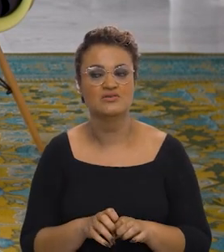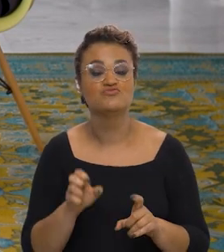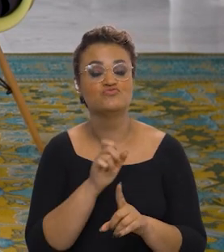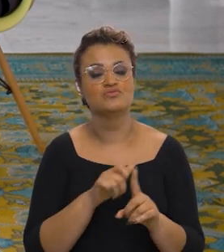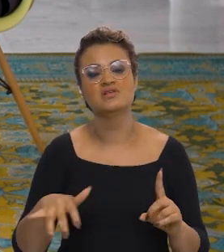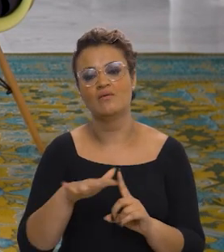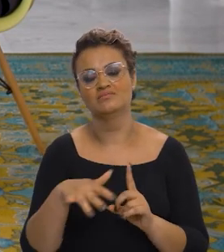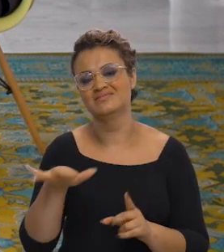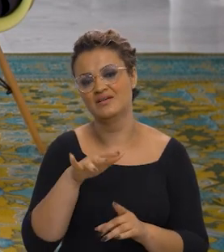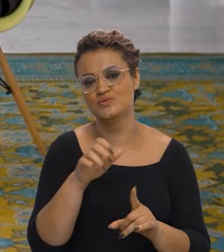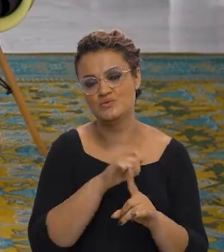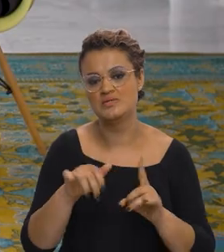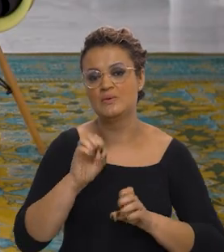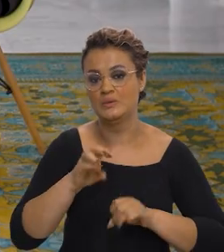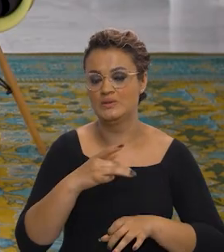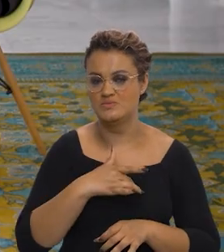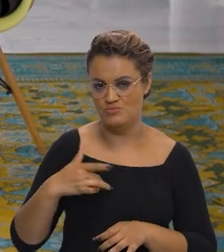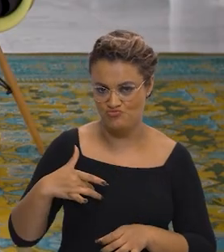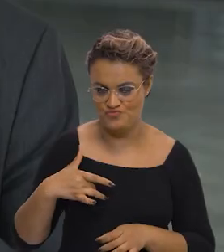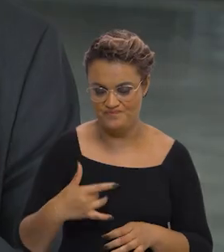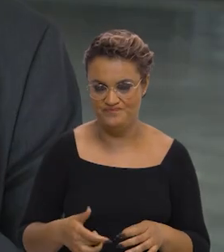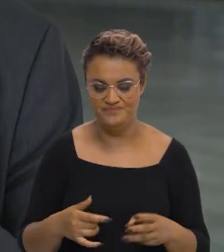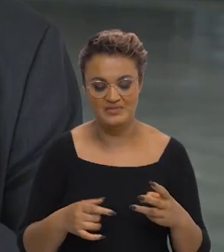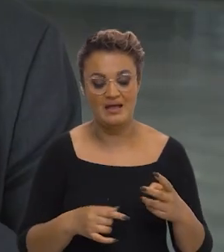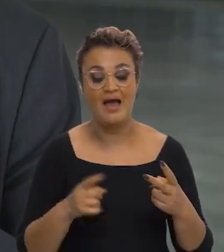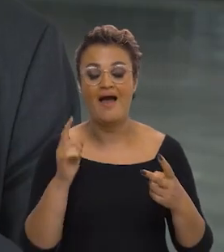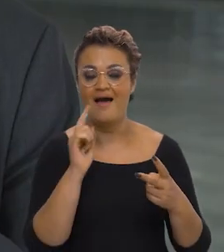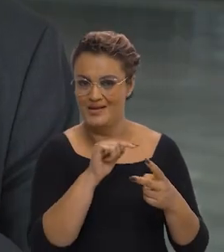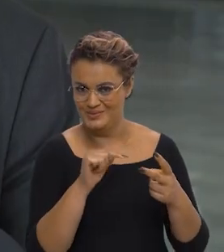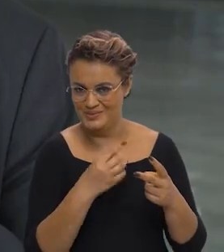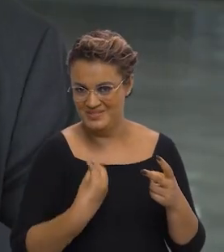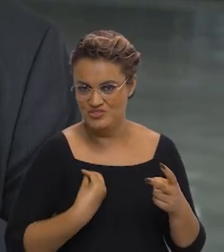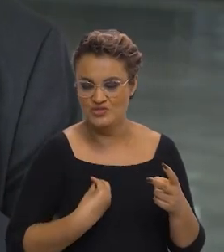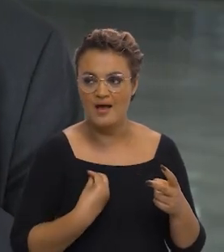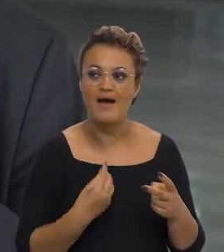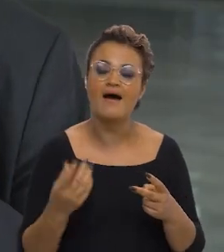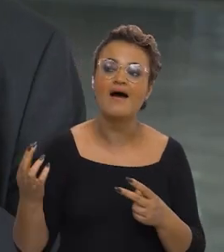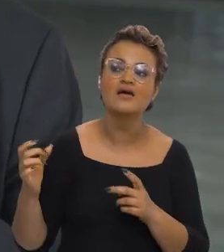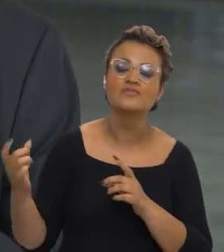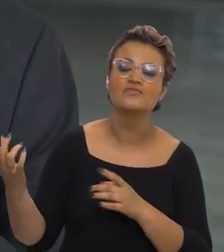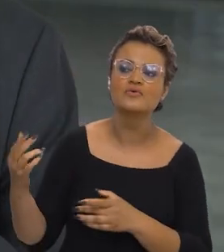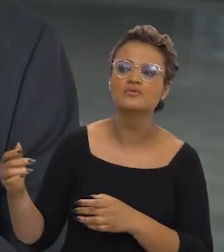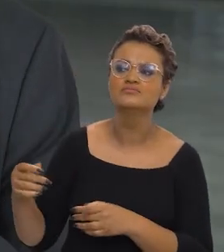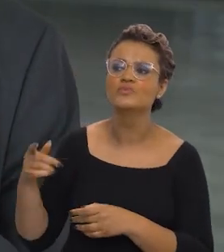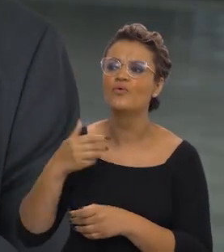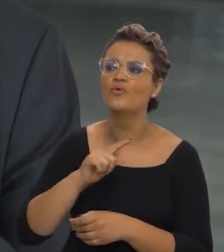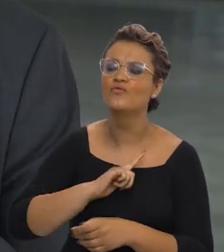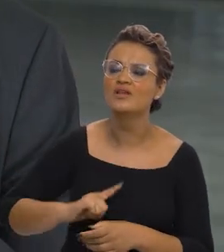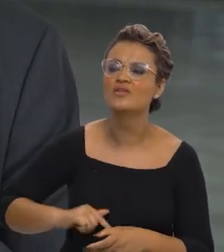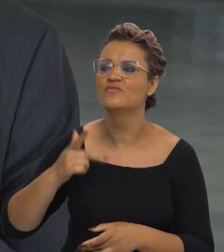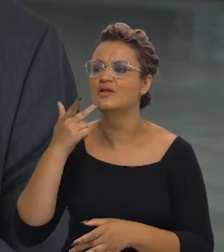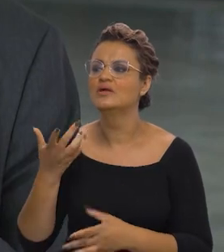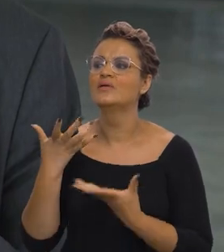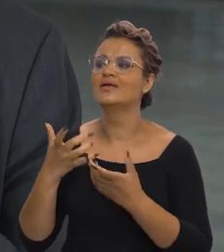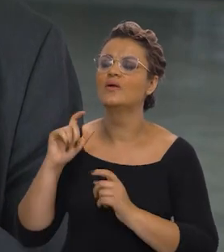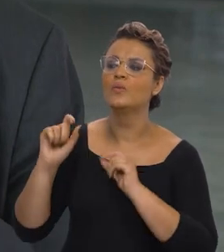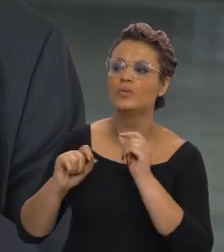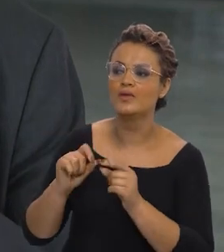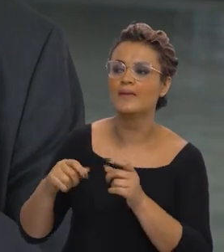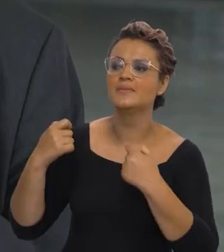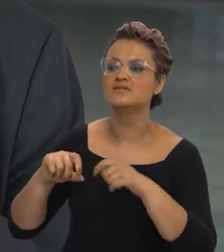social, que é educação e saúde. À medida que a gente foi recebendo essas demandas dos governadores